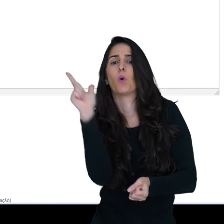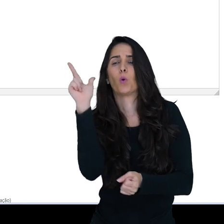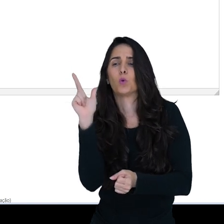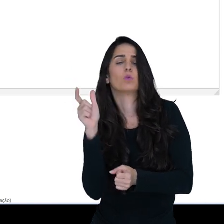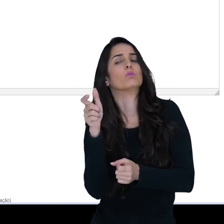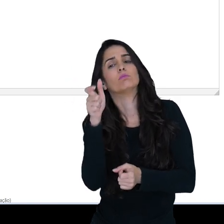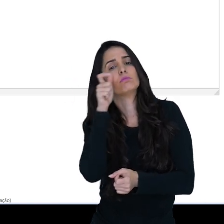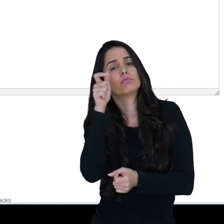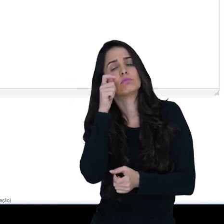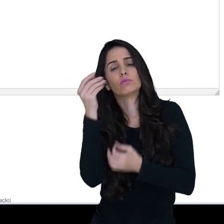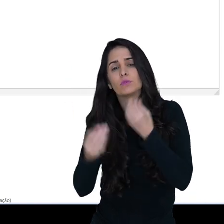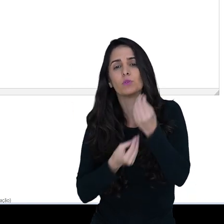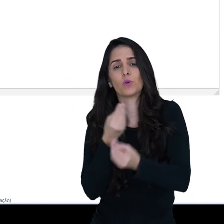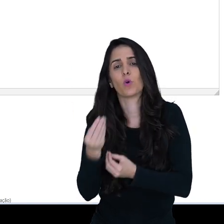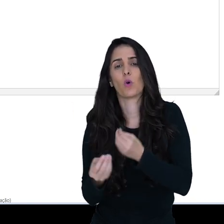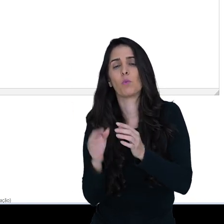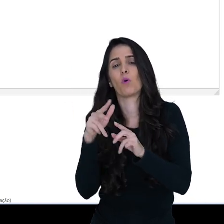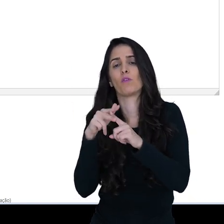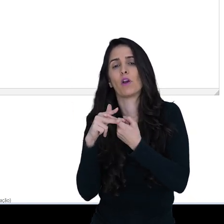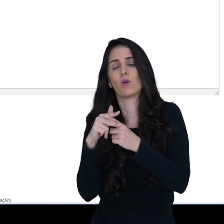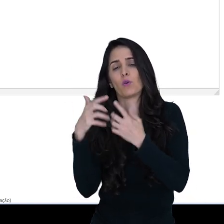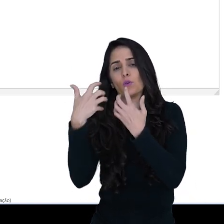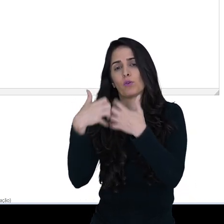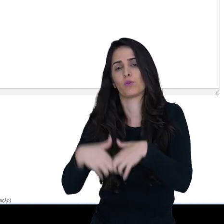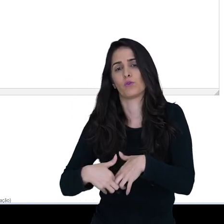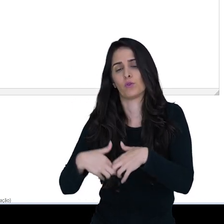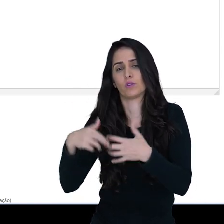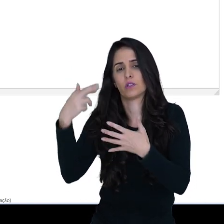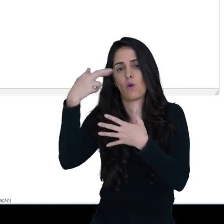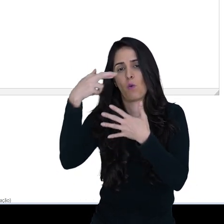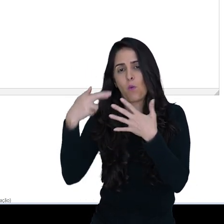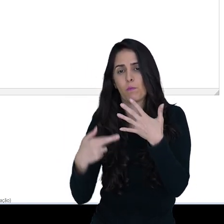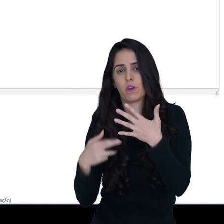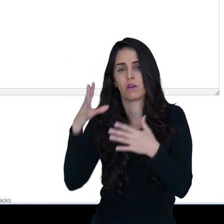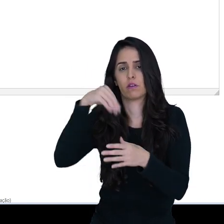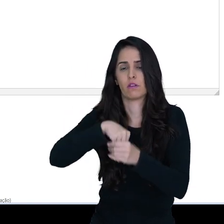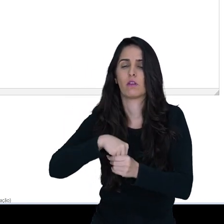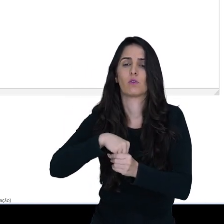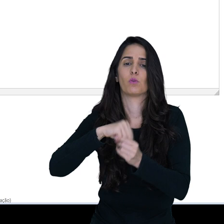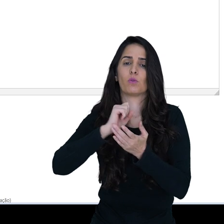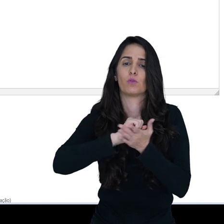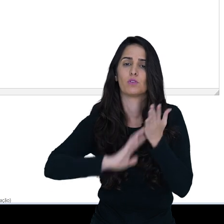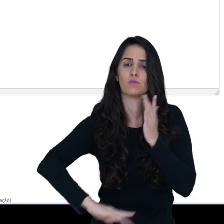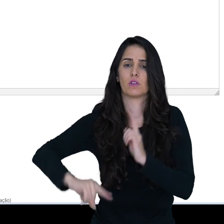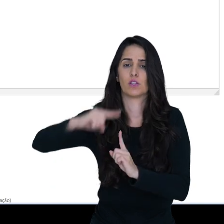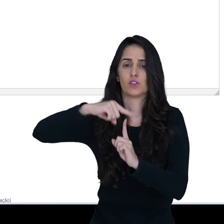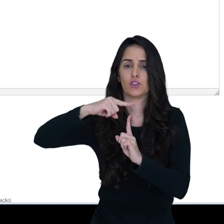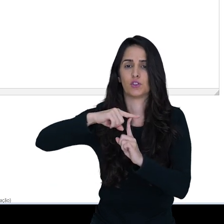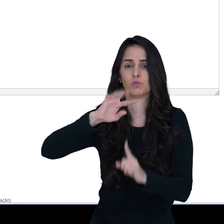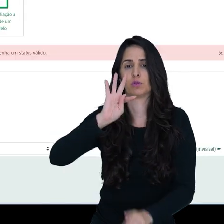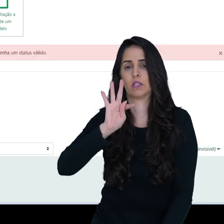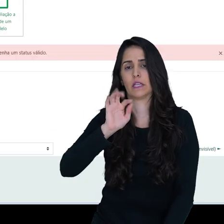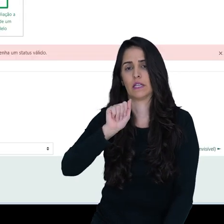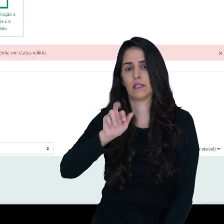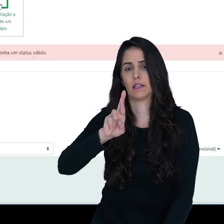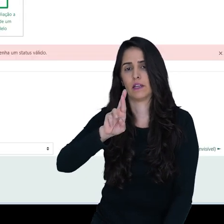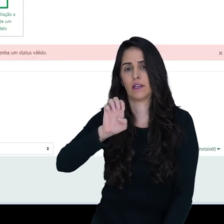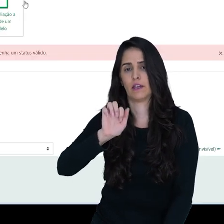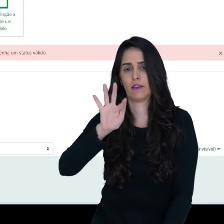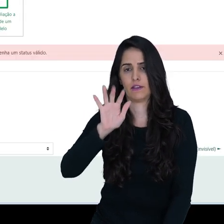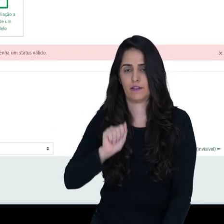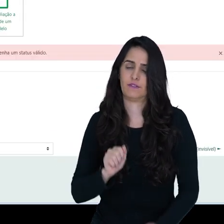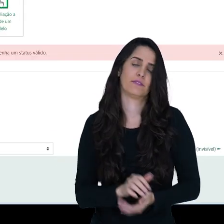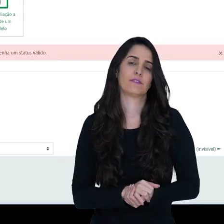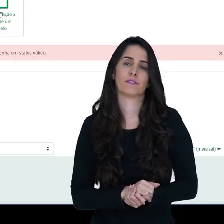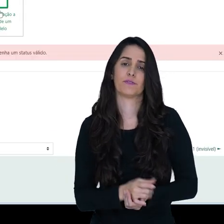agora e ir no tutorial de configuração da rubrica na atividade tarefa, que é a mesma coisa. Então